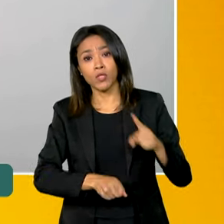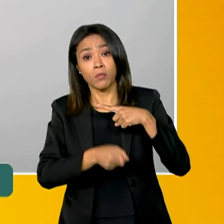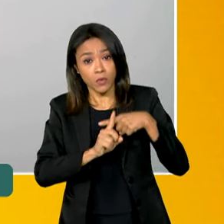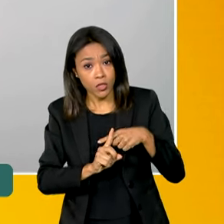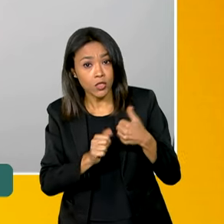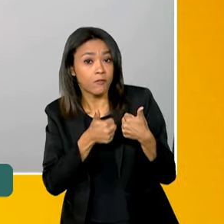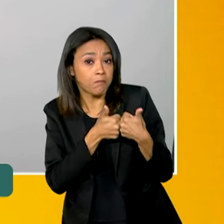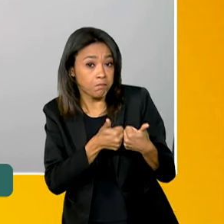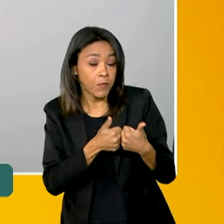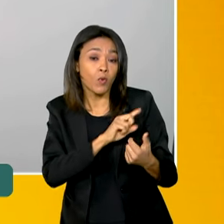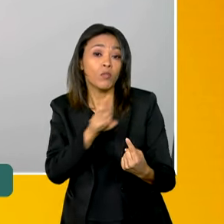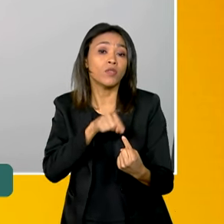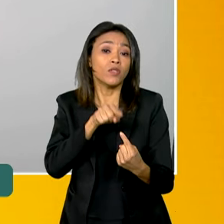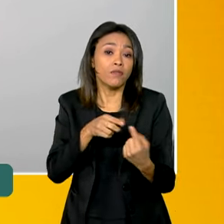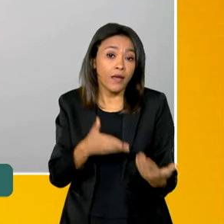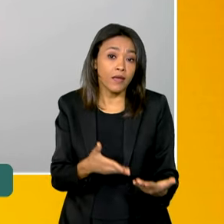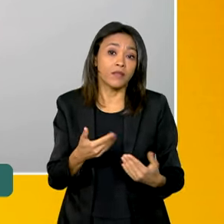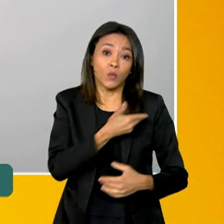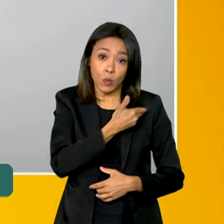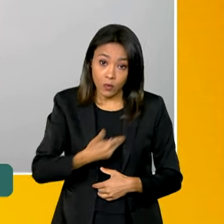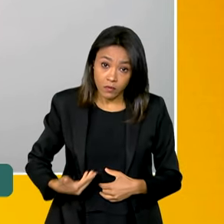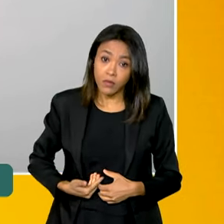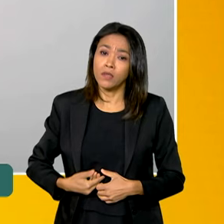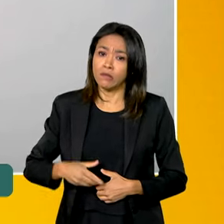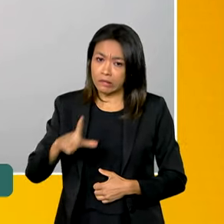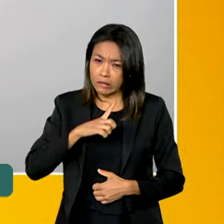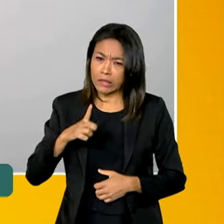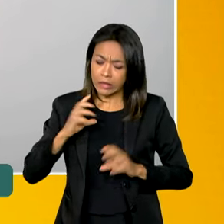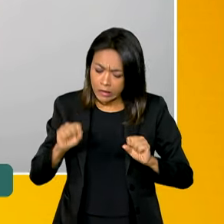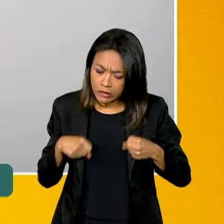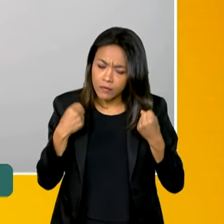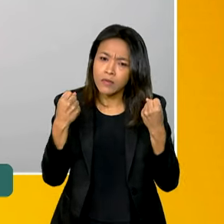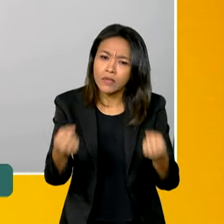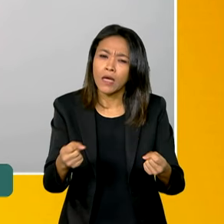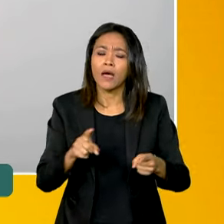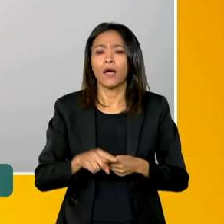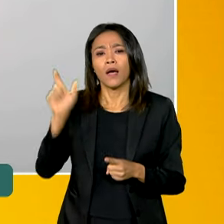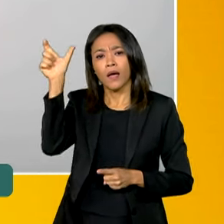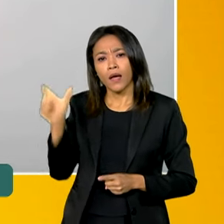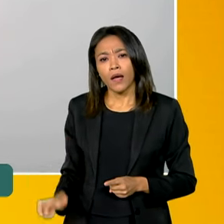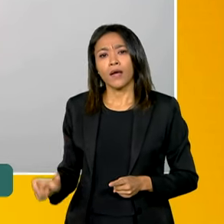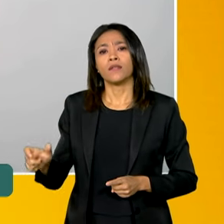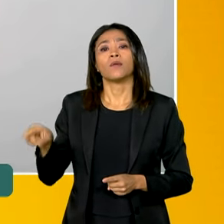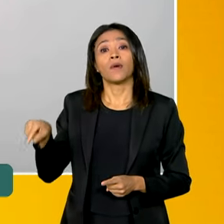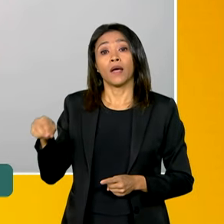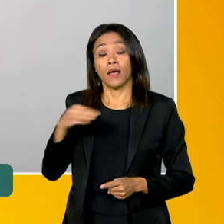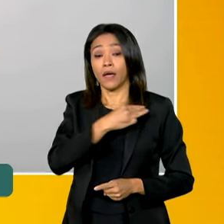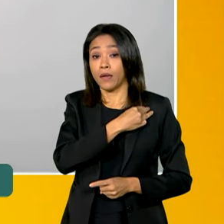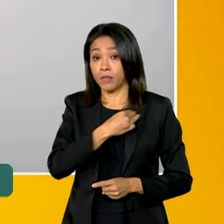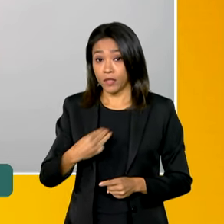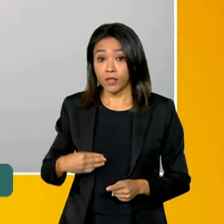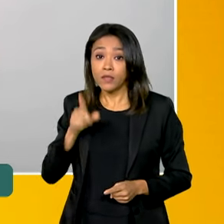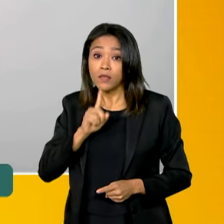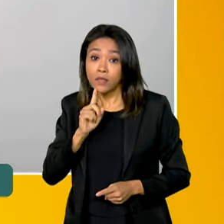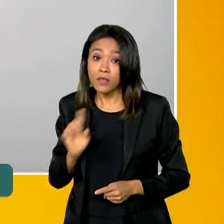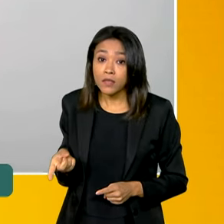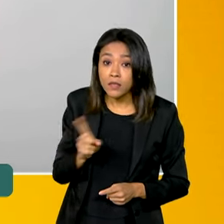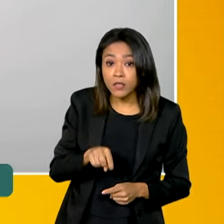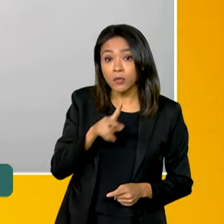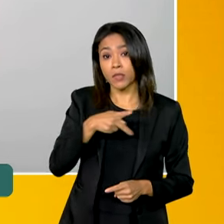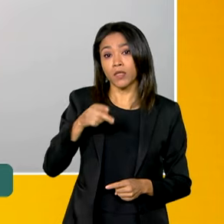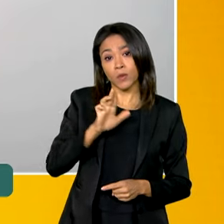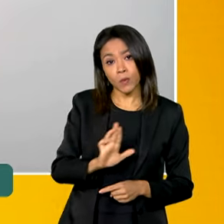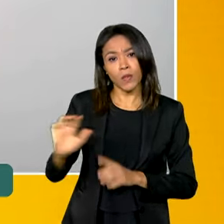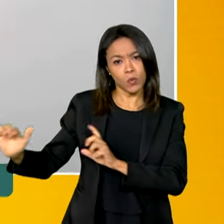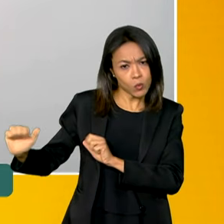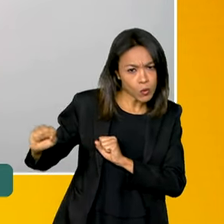a intenção é essa. O governo não tem medido esforços, a ministra Anísia, o presidente Lula e não tem medido